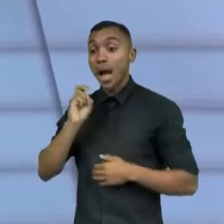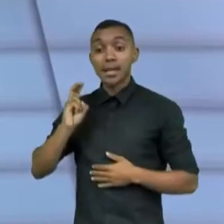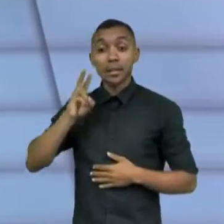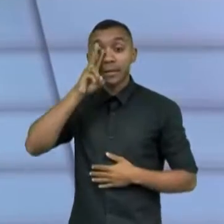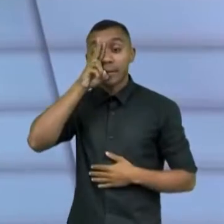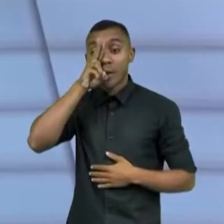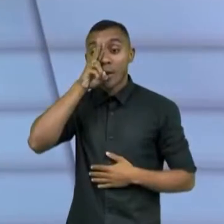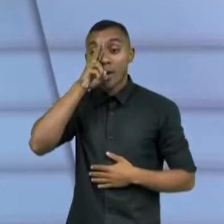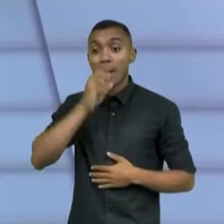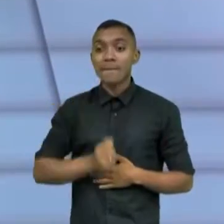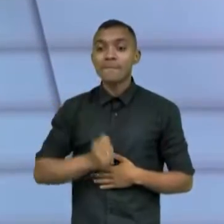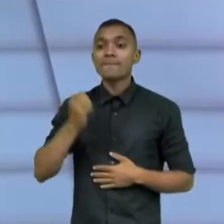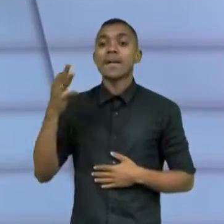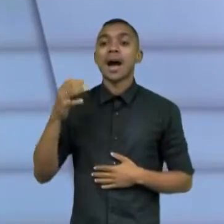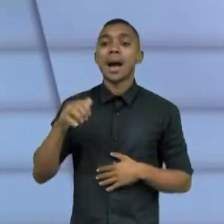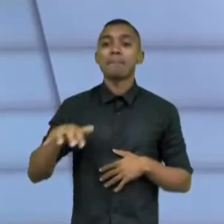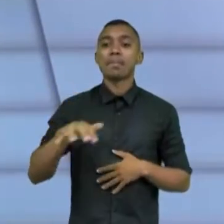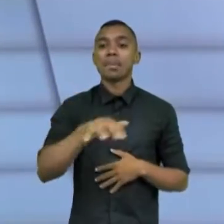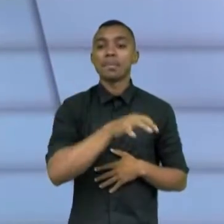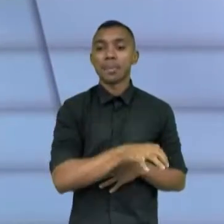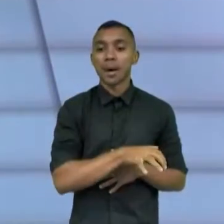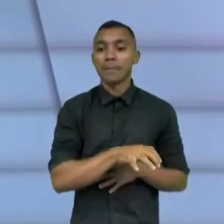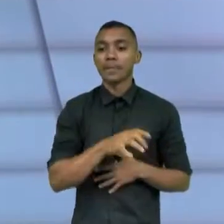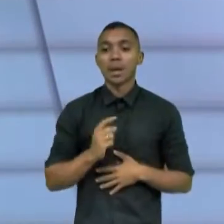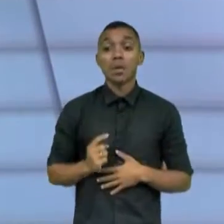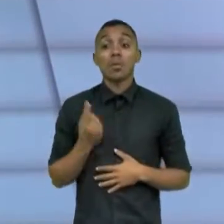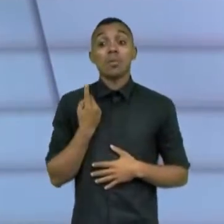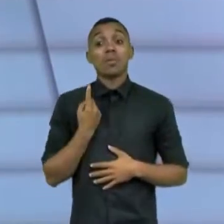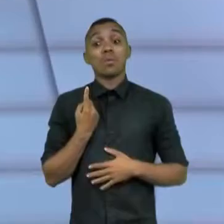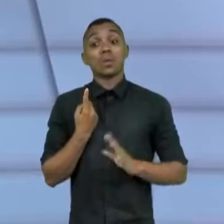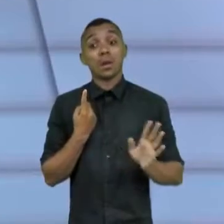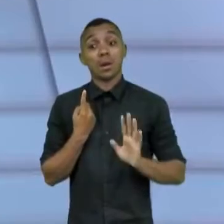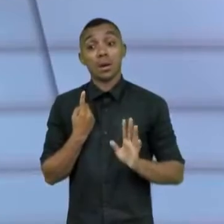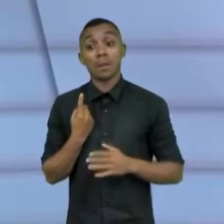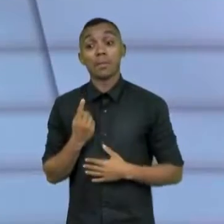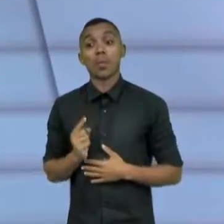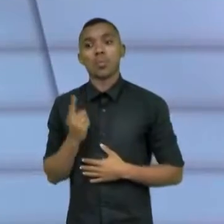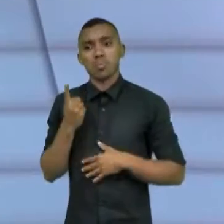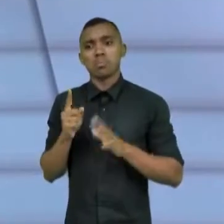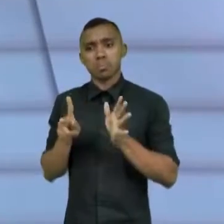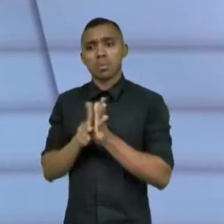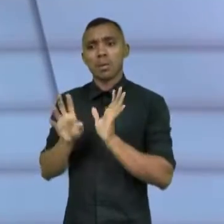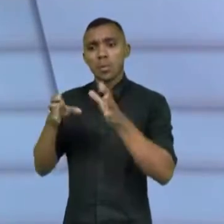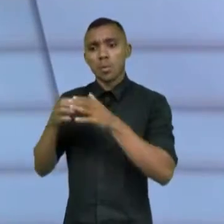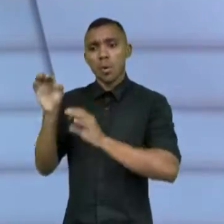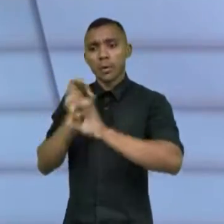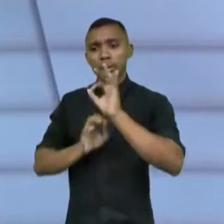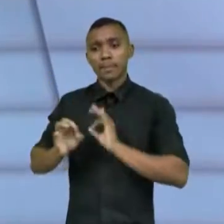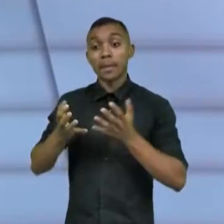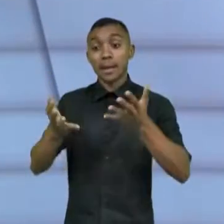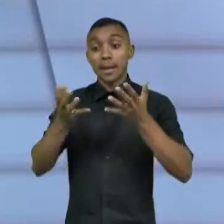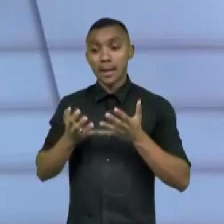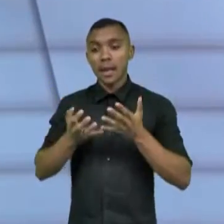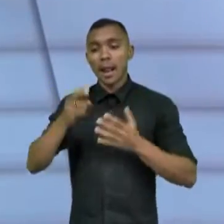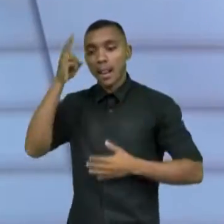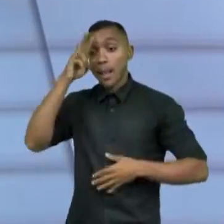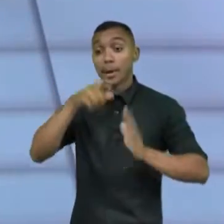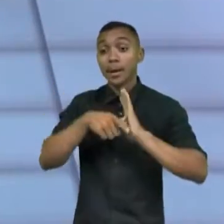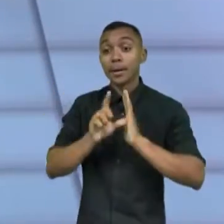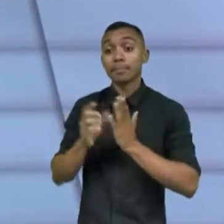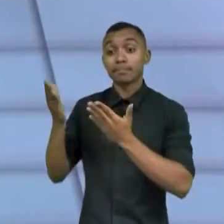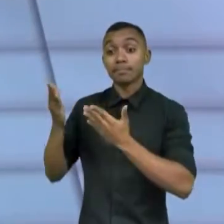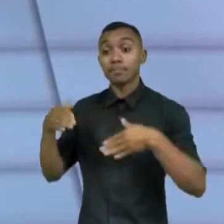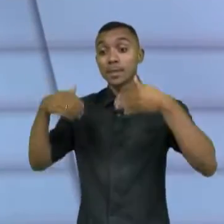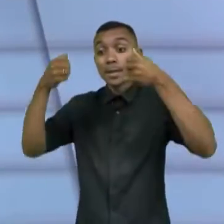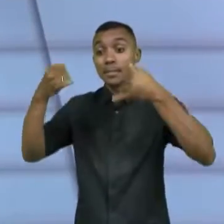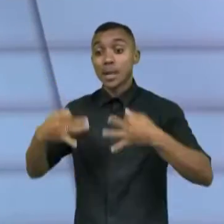dinamizadores do ecossistema. A Somos 1 é só uma dinamizadora, é uma organização. E o que a gente quer trabalhar, o Marcelo falou das diferentes